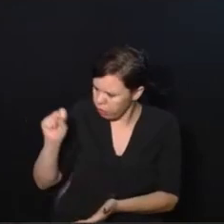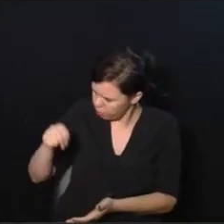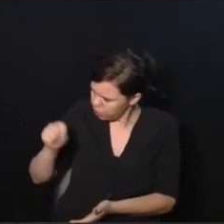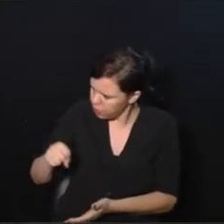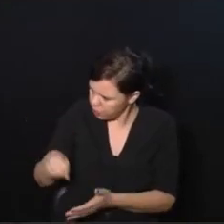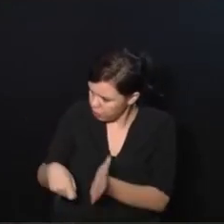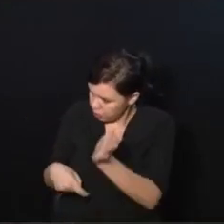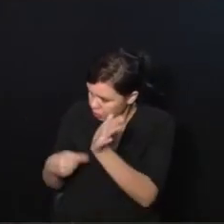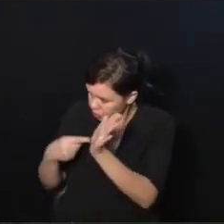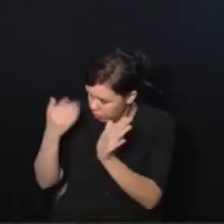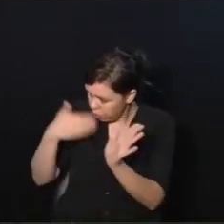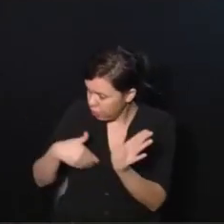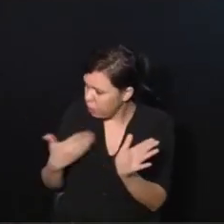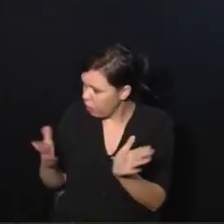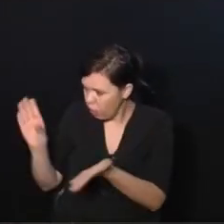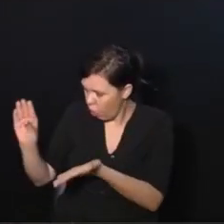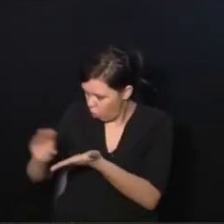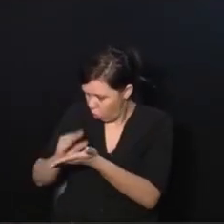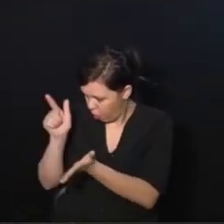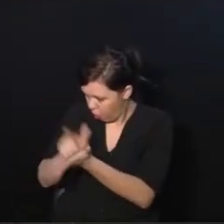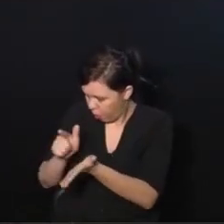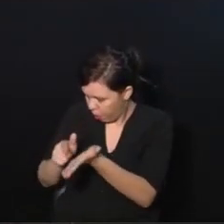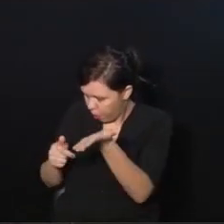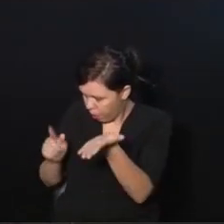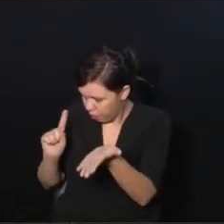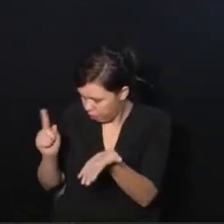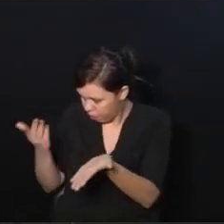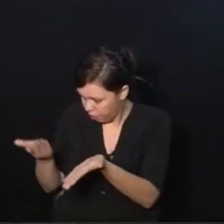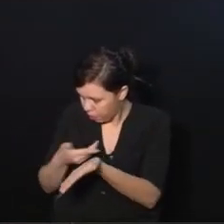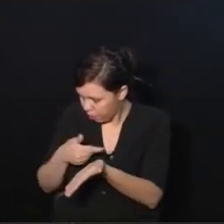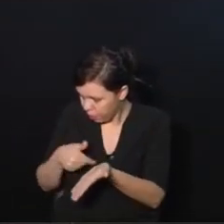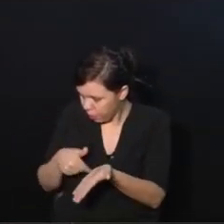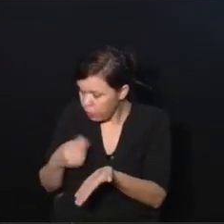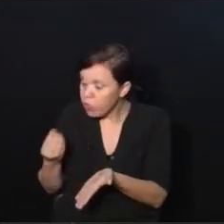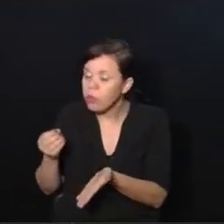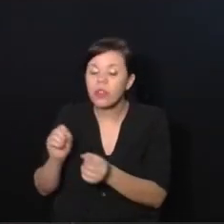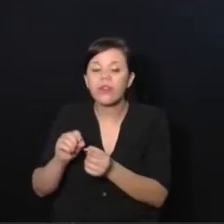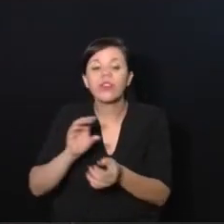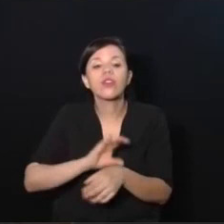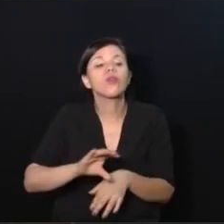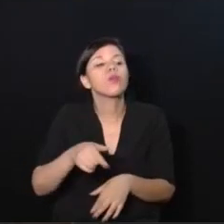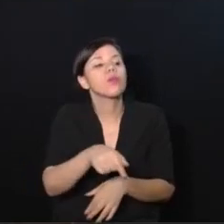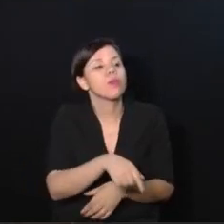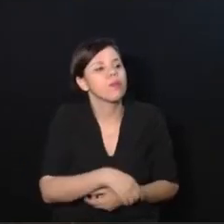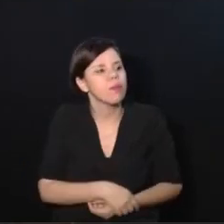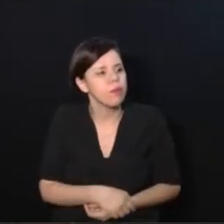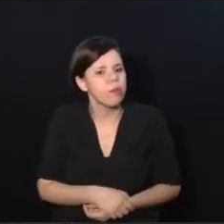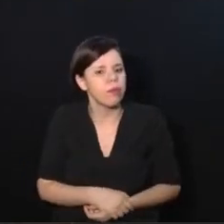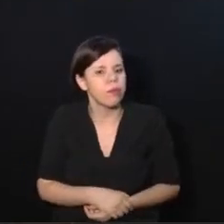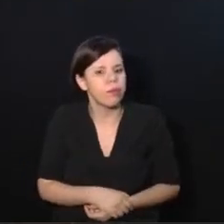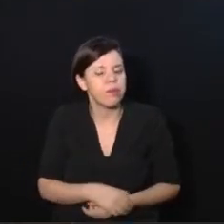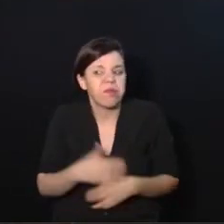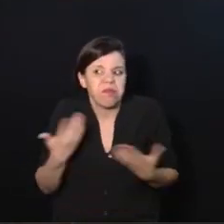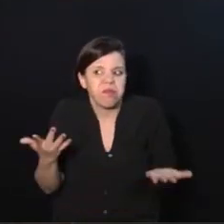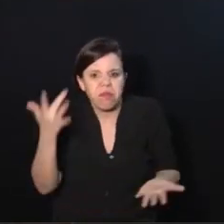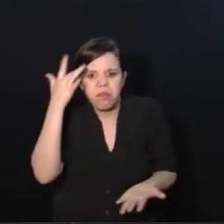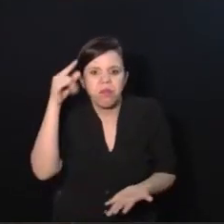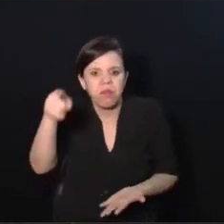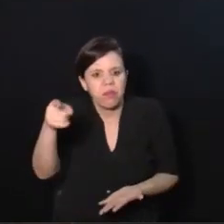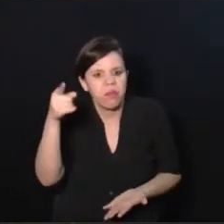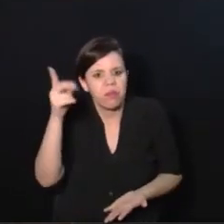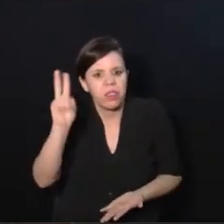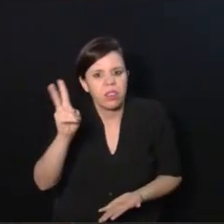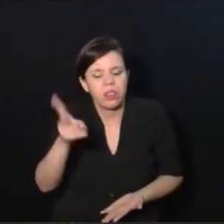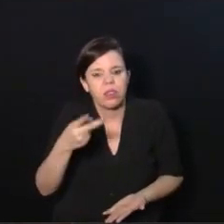Paguei. A senhora não recebeu o comprovante? E como é que você vai fazer esse curso? Ué, não sei, a senhora que sempre